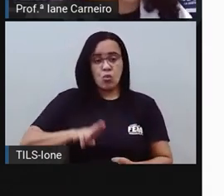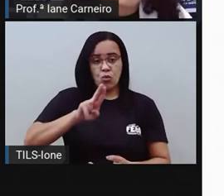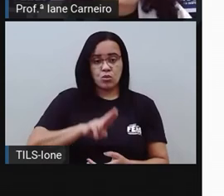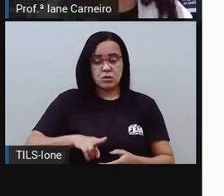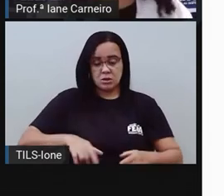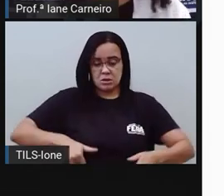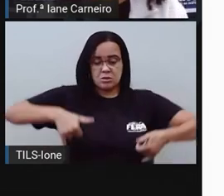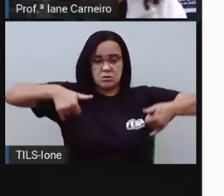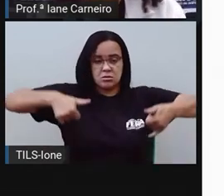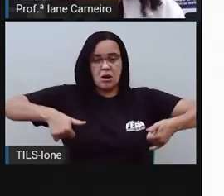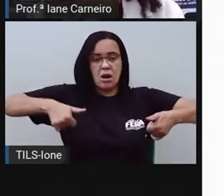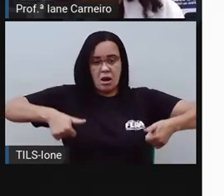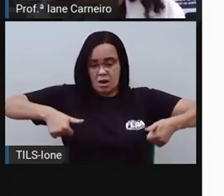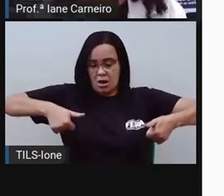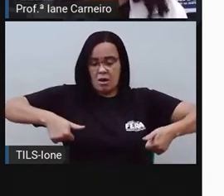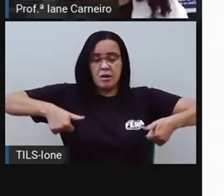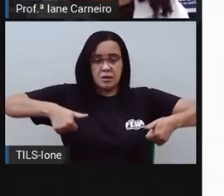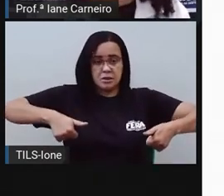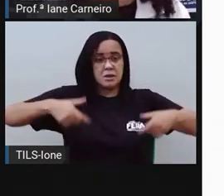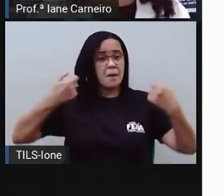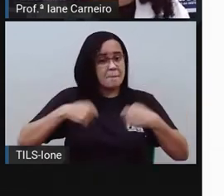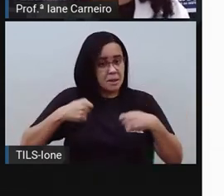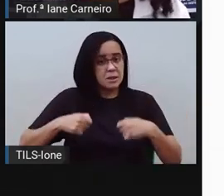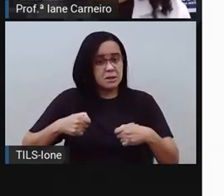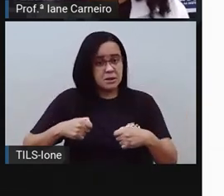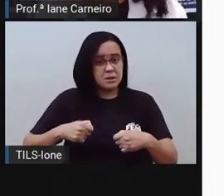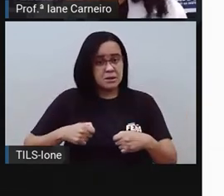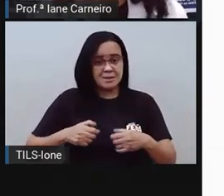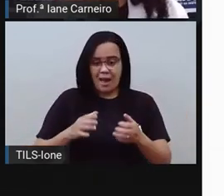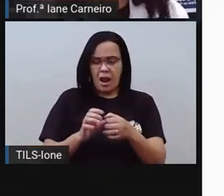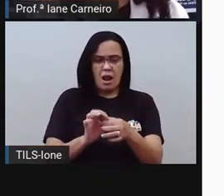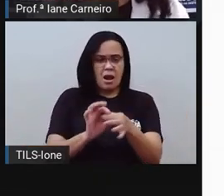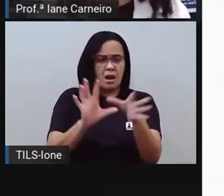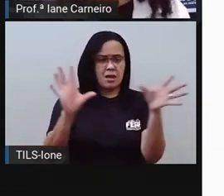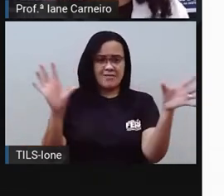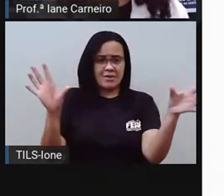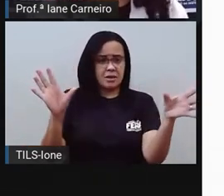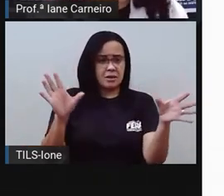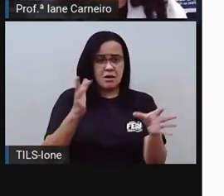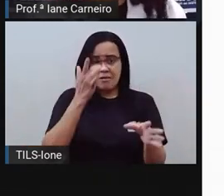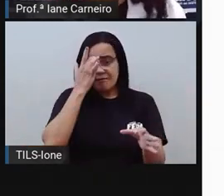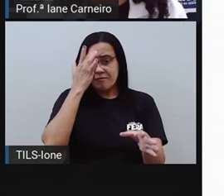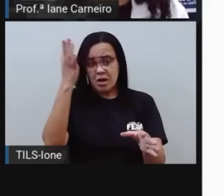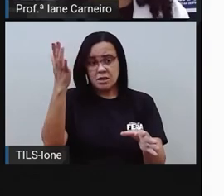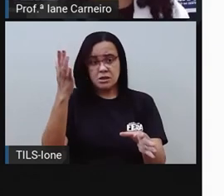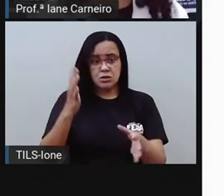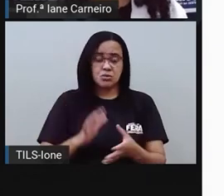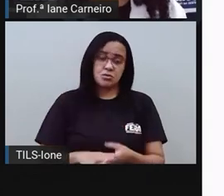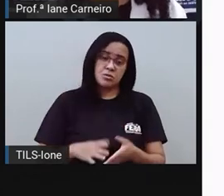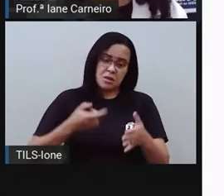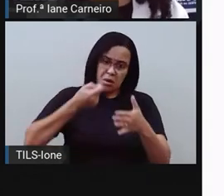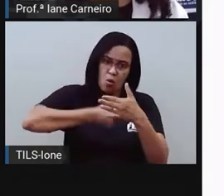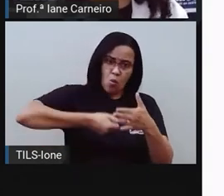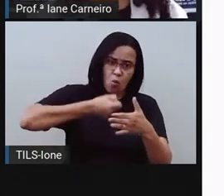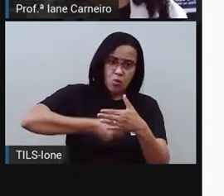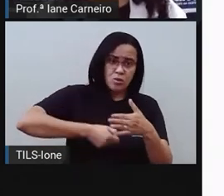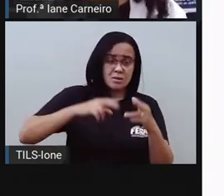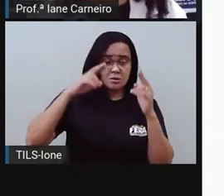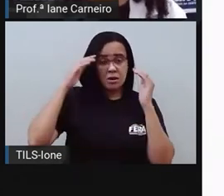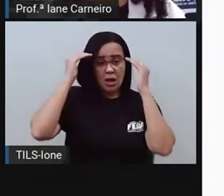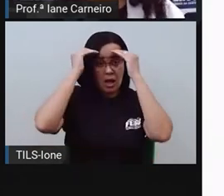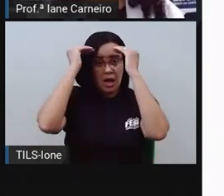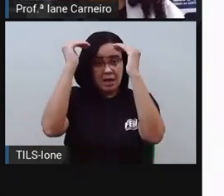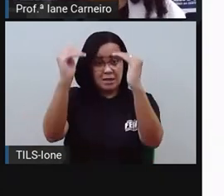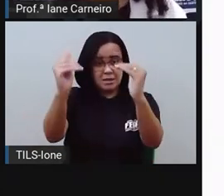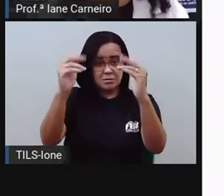precisa também ter um acesso facilitado, né? Então, isso aí, a gente precisa também lutar para que haja esse respeito. Na escola, tem